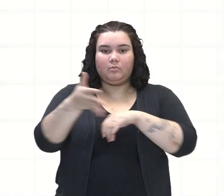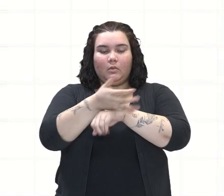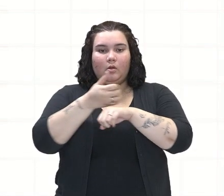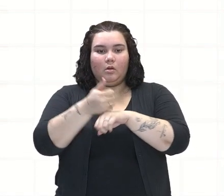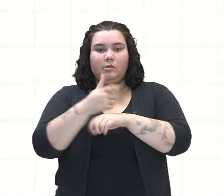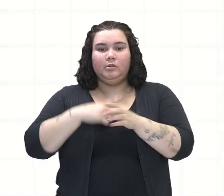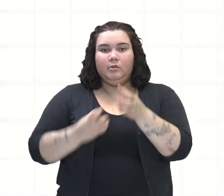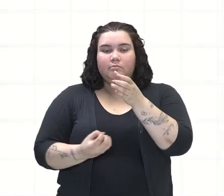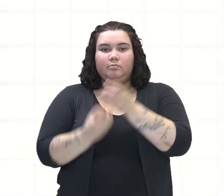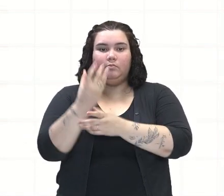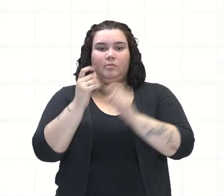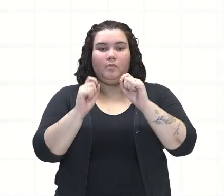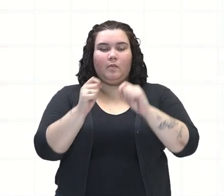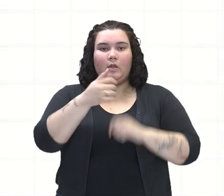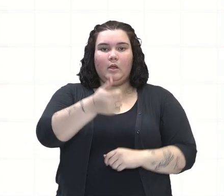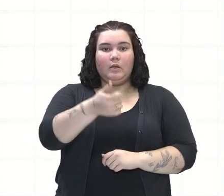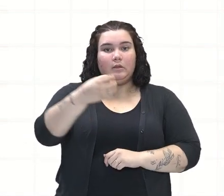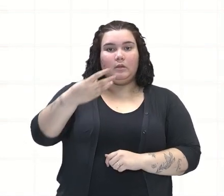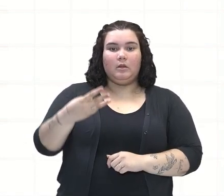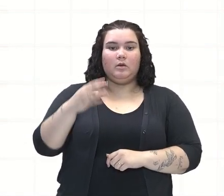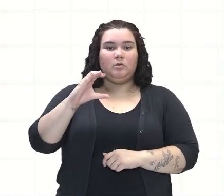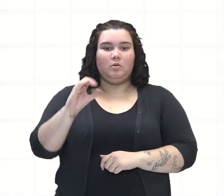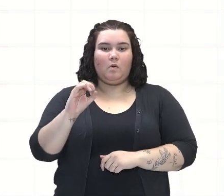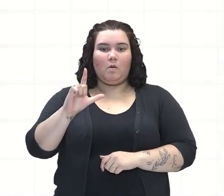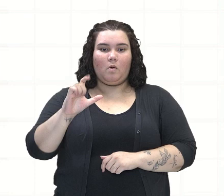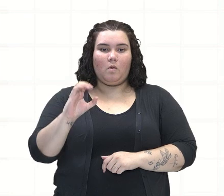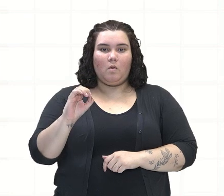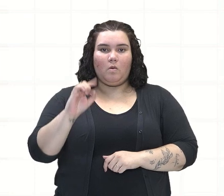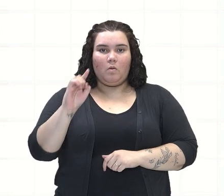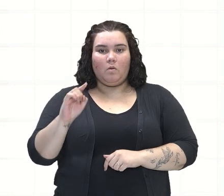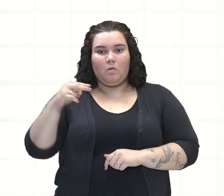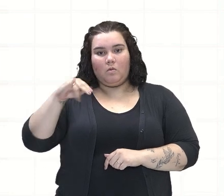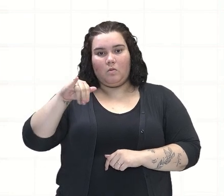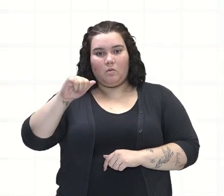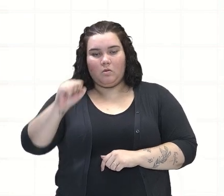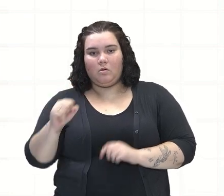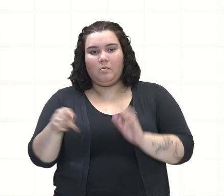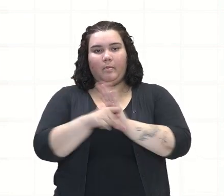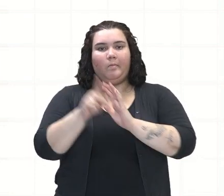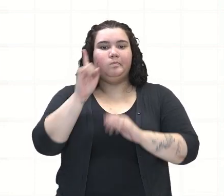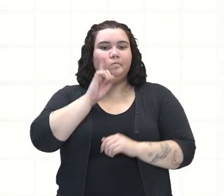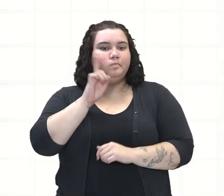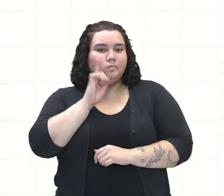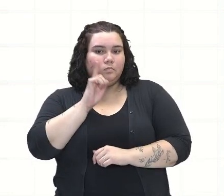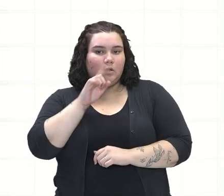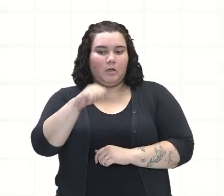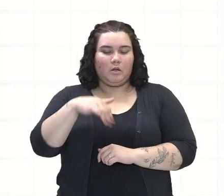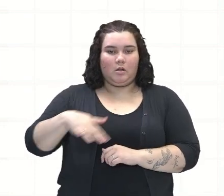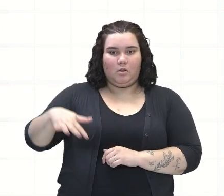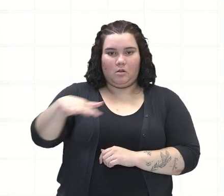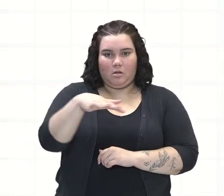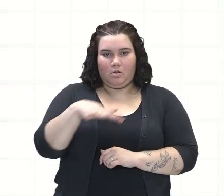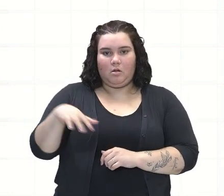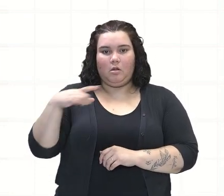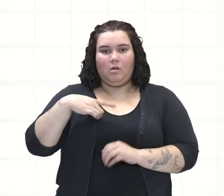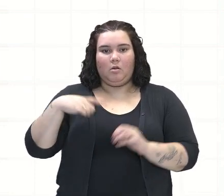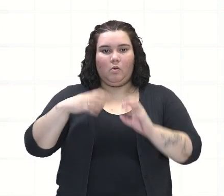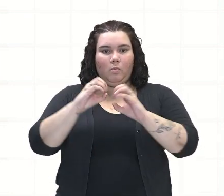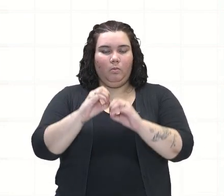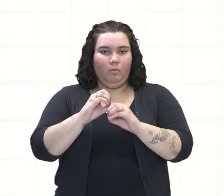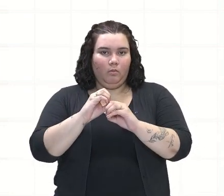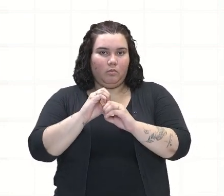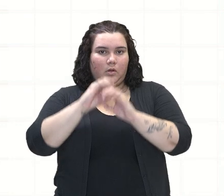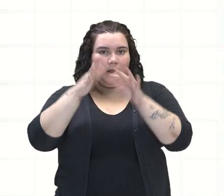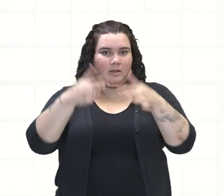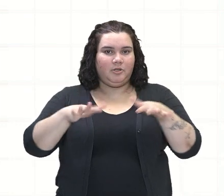foram fundadas ali as 13 colônias, certo? Na costa leste dos Estados Unidos, que é aquela região ali banhada pelo Oceano